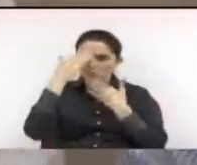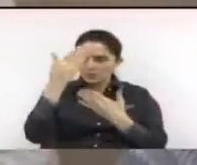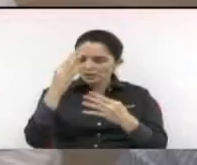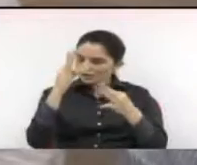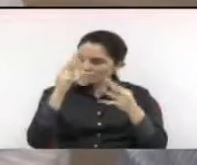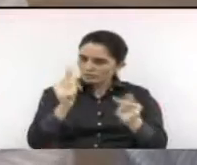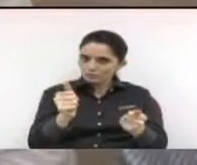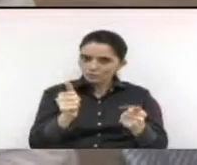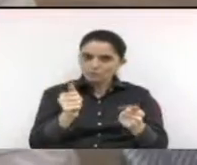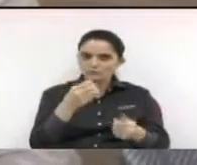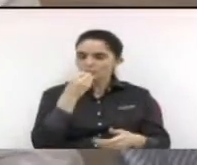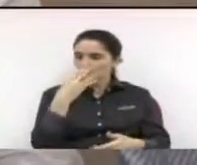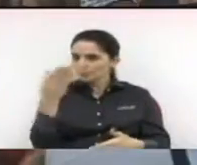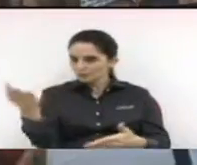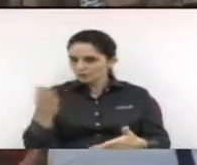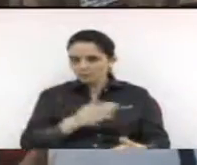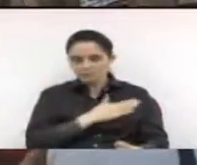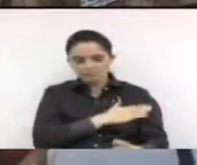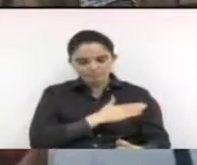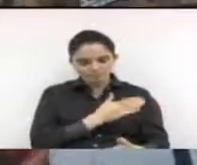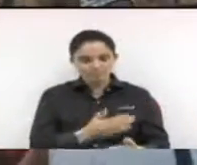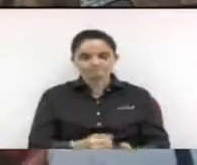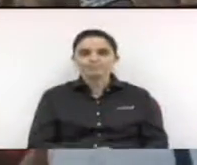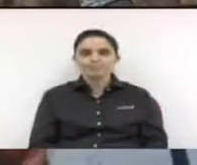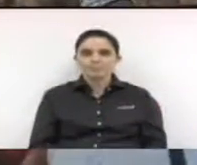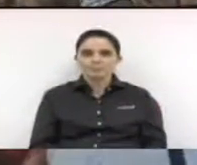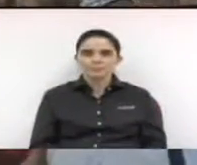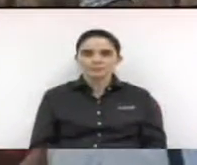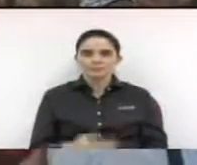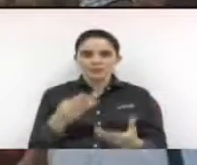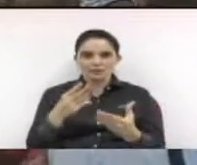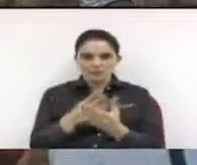e sejam todos muito bem vindos à Câmara Municipal de Limeira